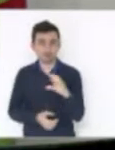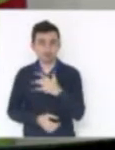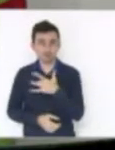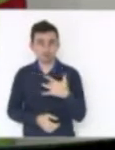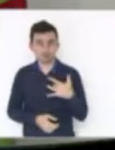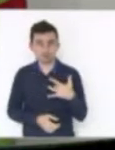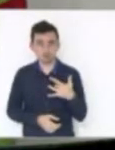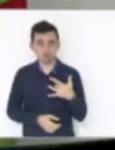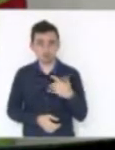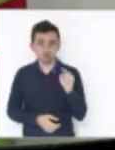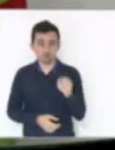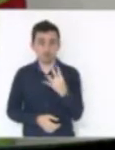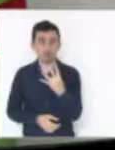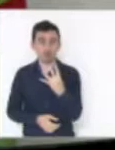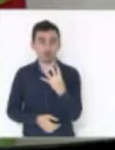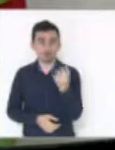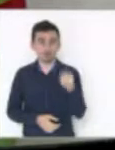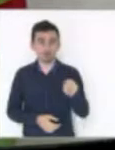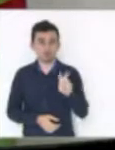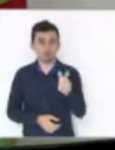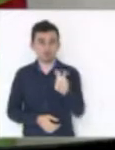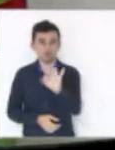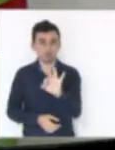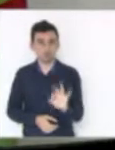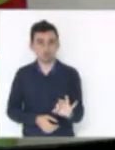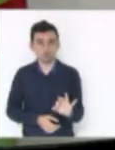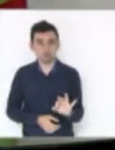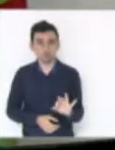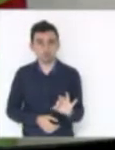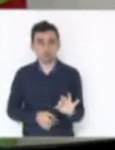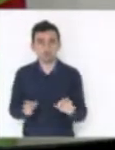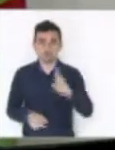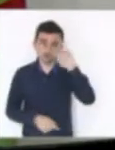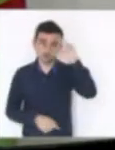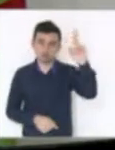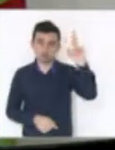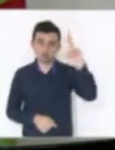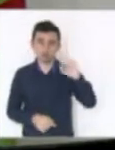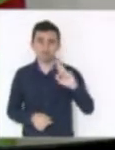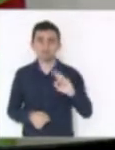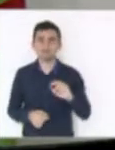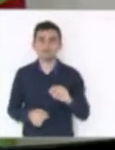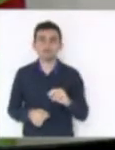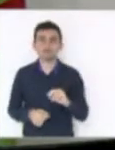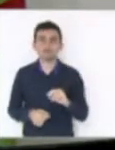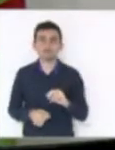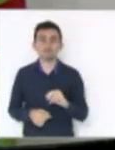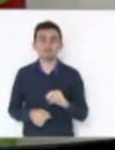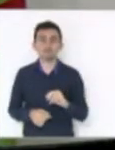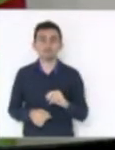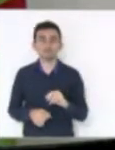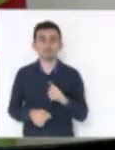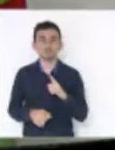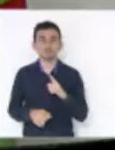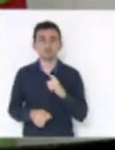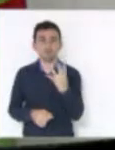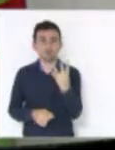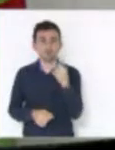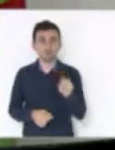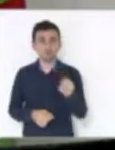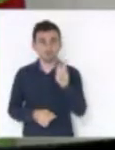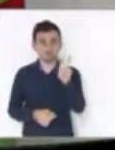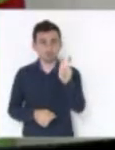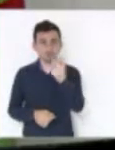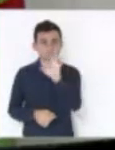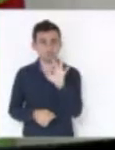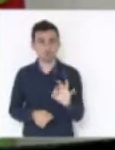com 4,5% e o patronal, governo, portanto, com 4,5%.